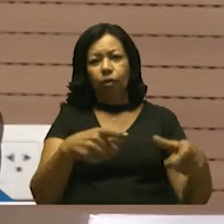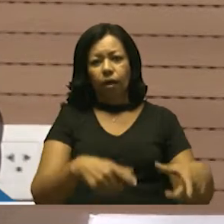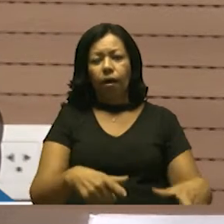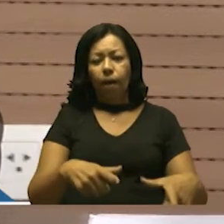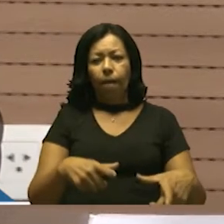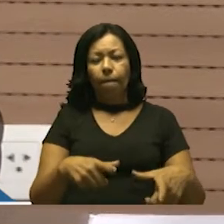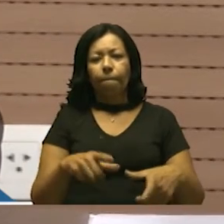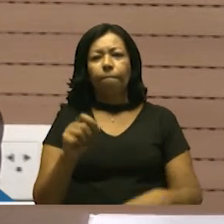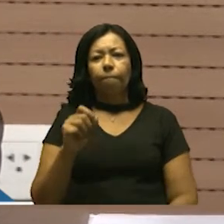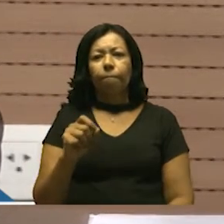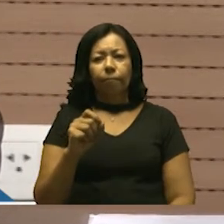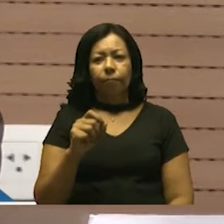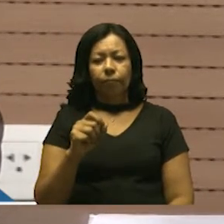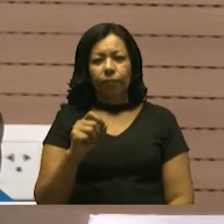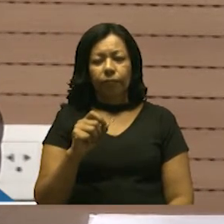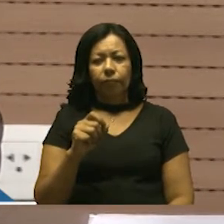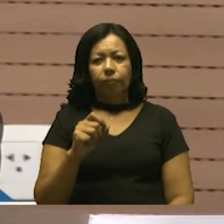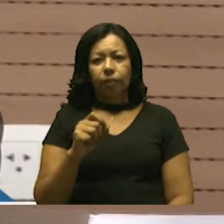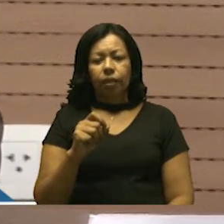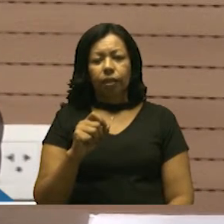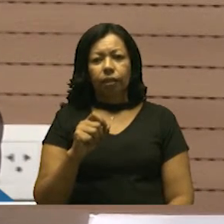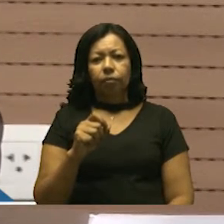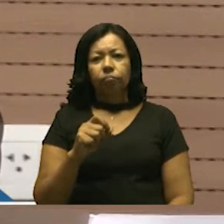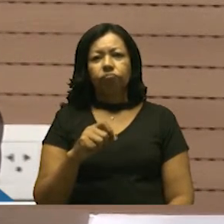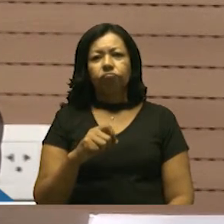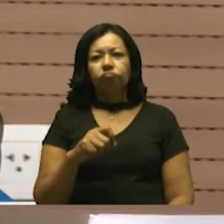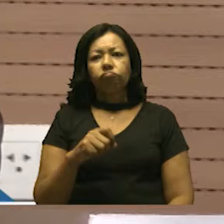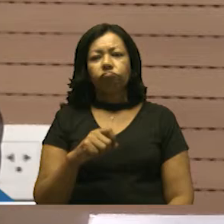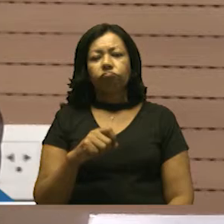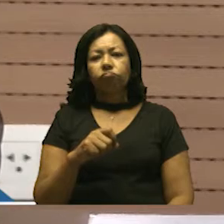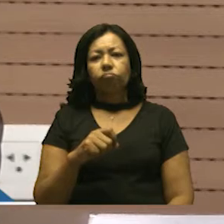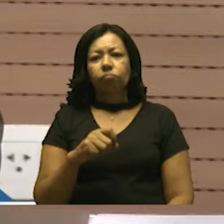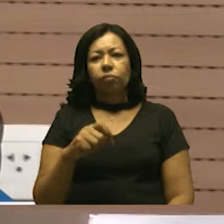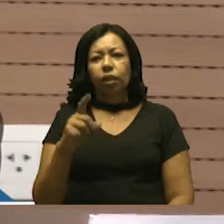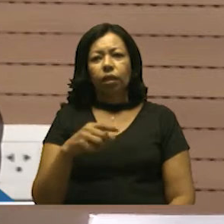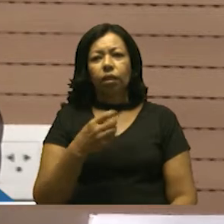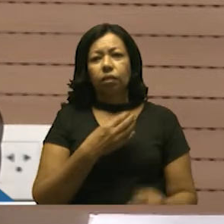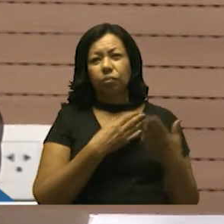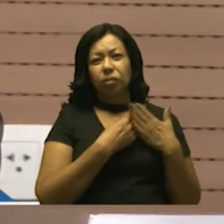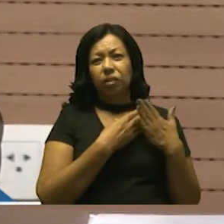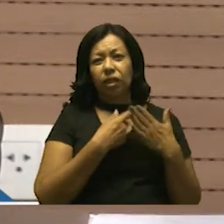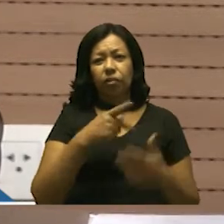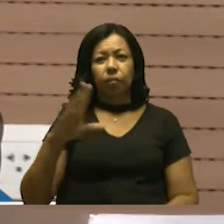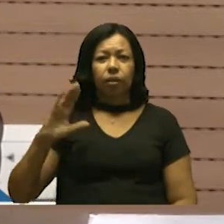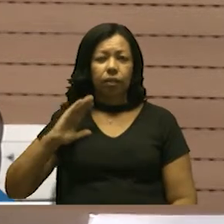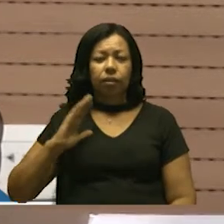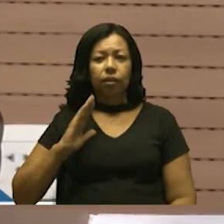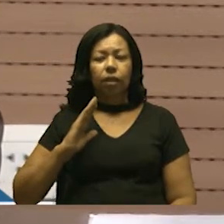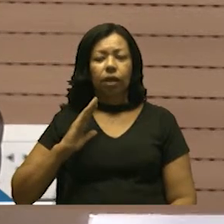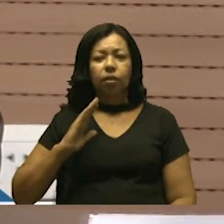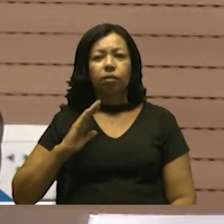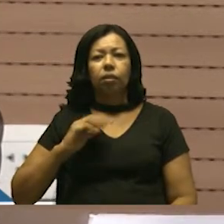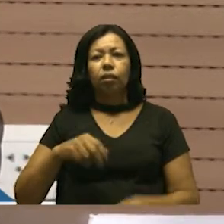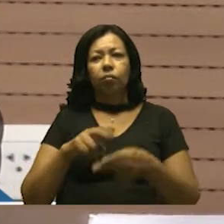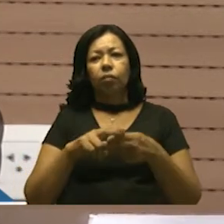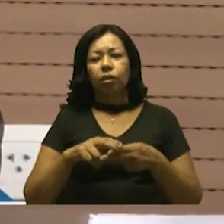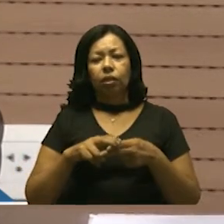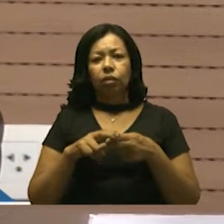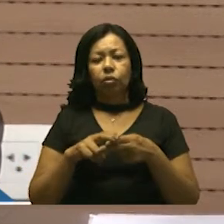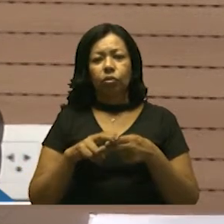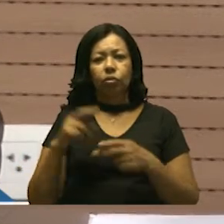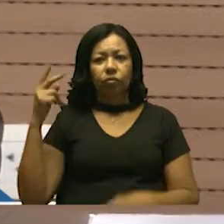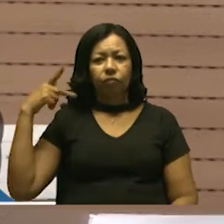a matéria é de reserva ao município. Resultado, ao nobre edil verificar